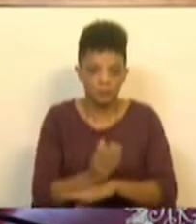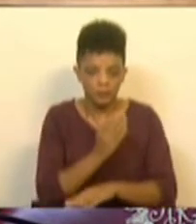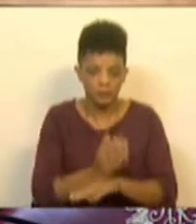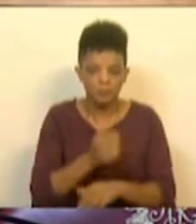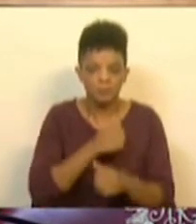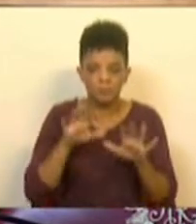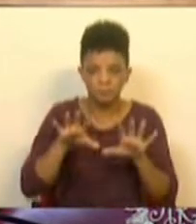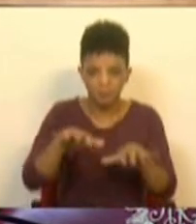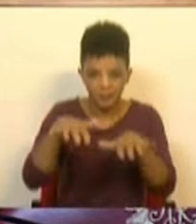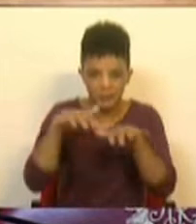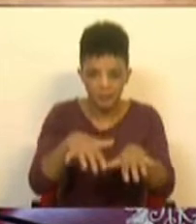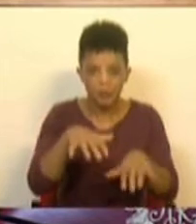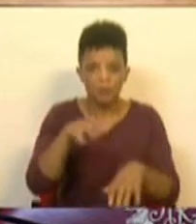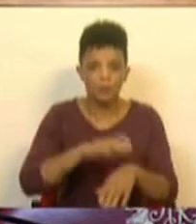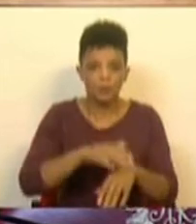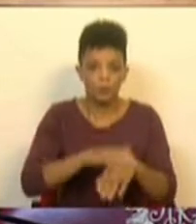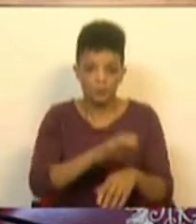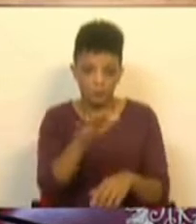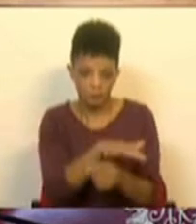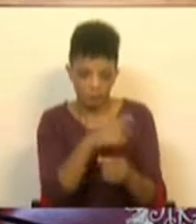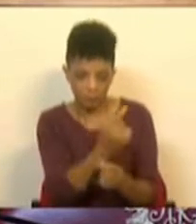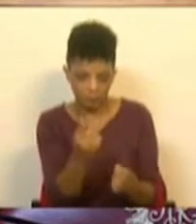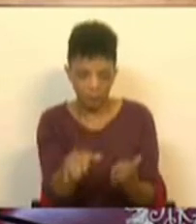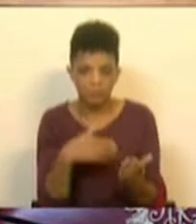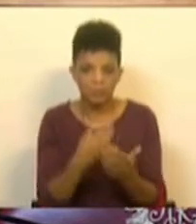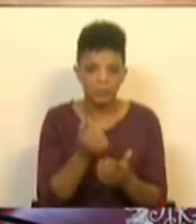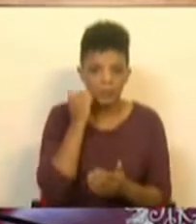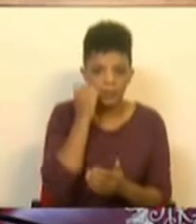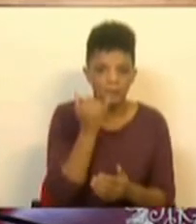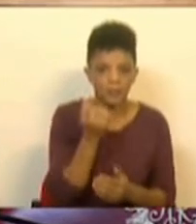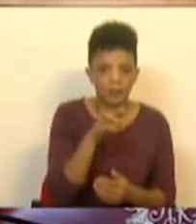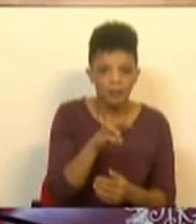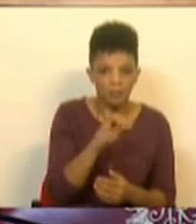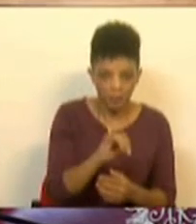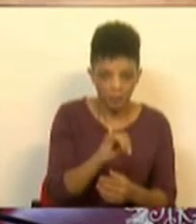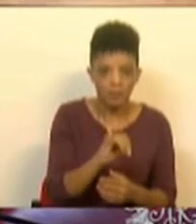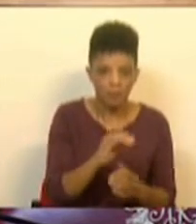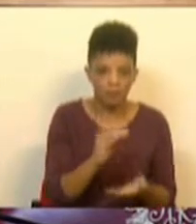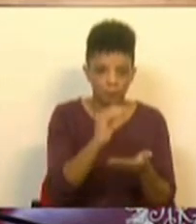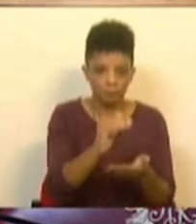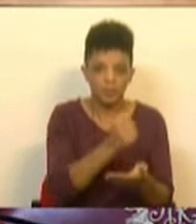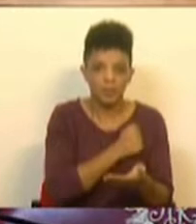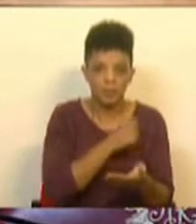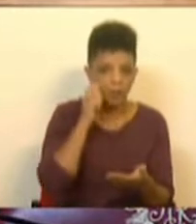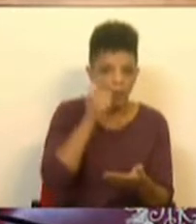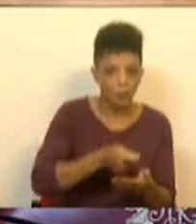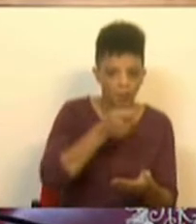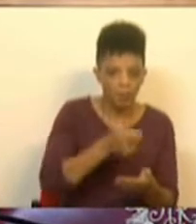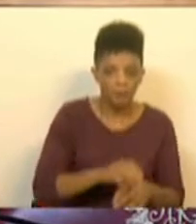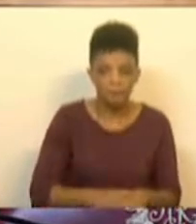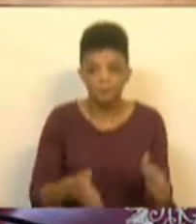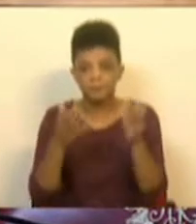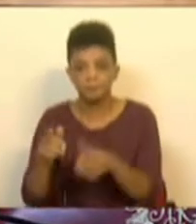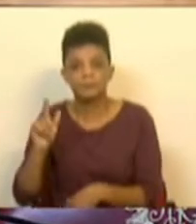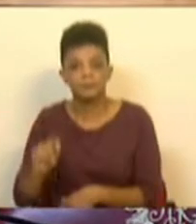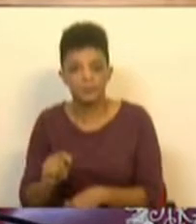urbana. Para que, em função da sua situação concreta, possam agravar o IMI alocado a alojamento local e para que